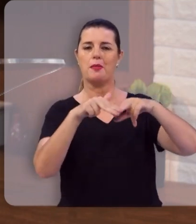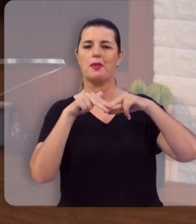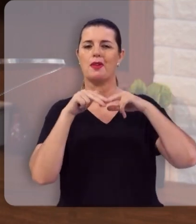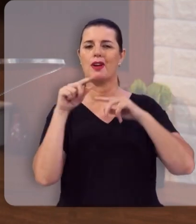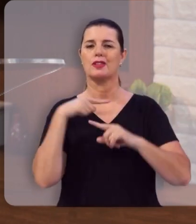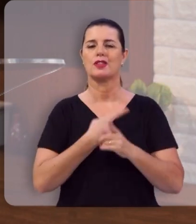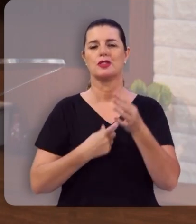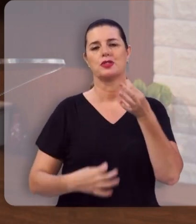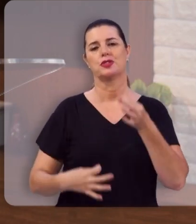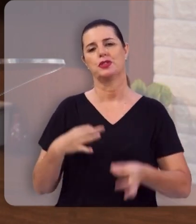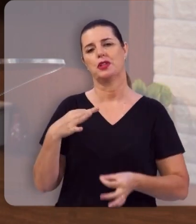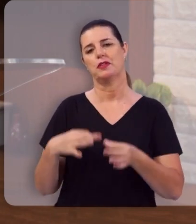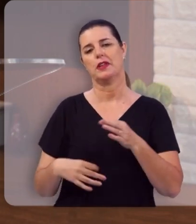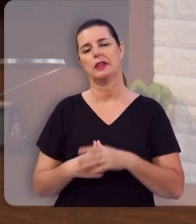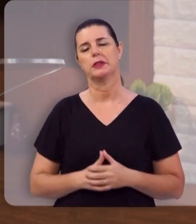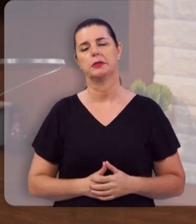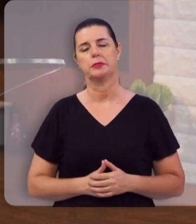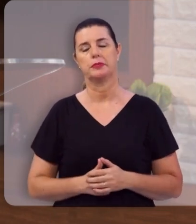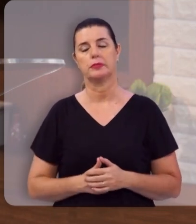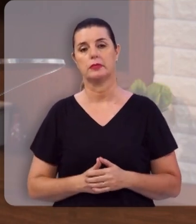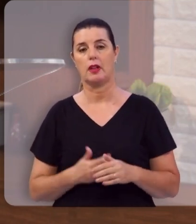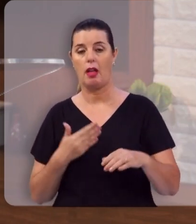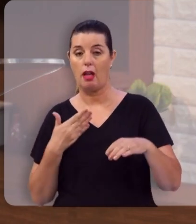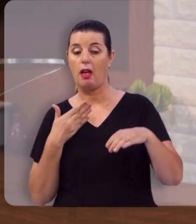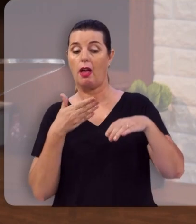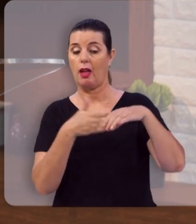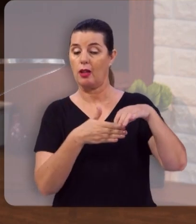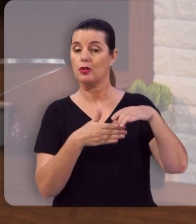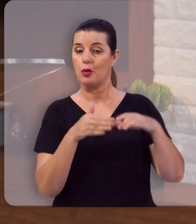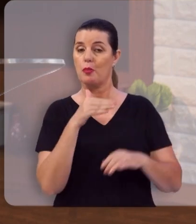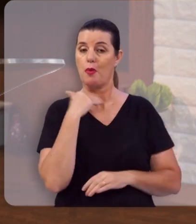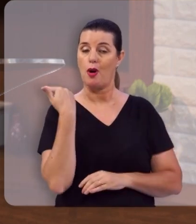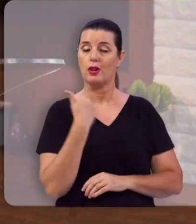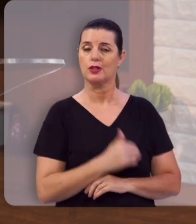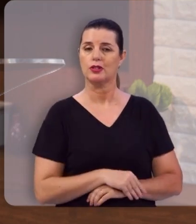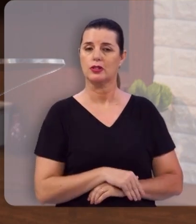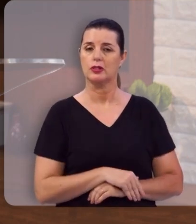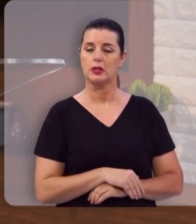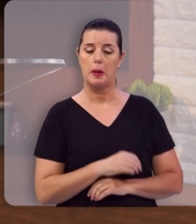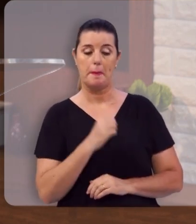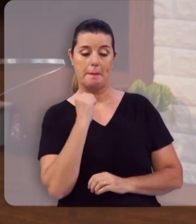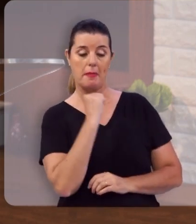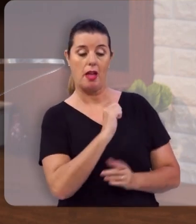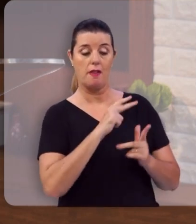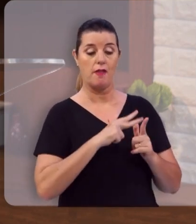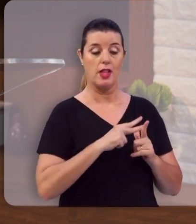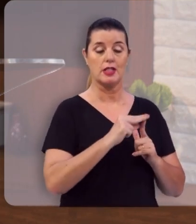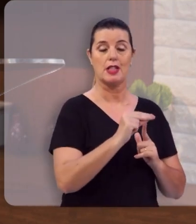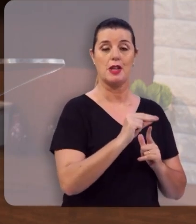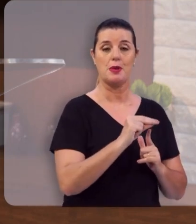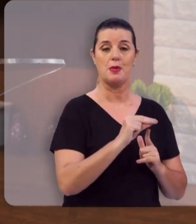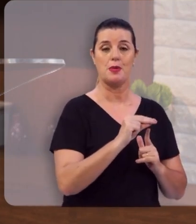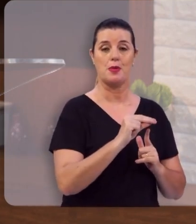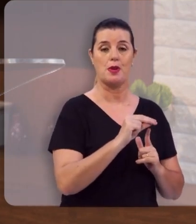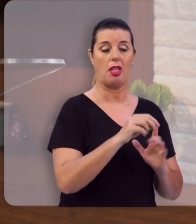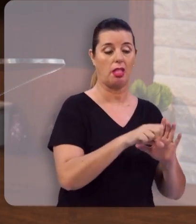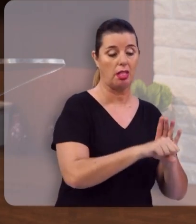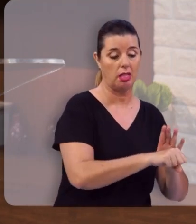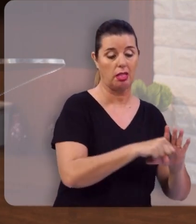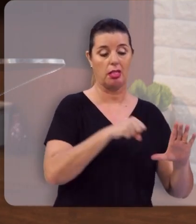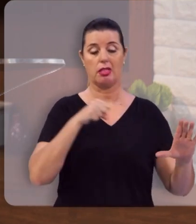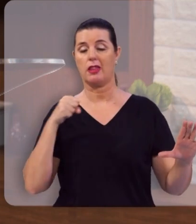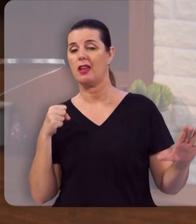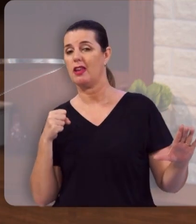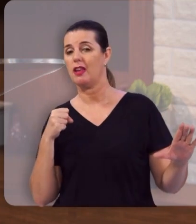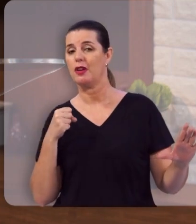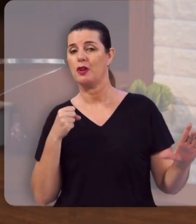justificação. Ele entrou nas entranhas da morte, Ele matou a morte, Ele arrancou a